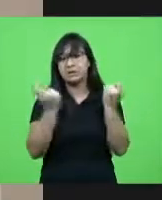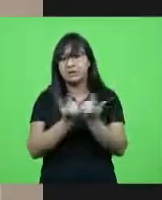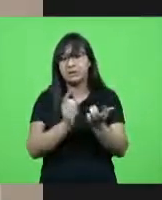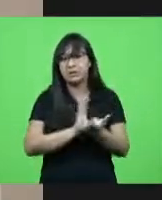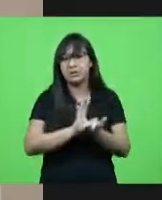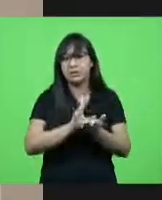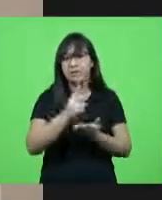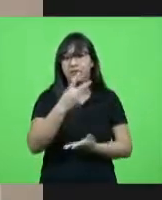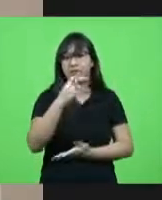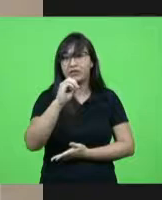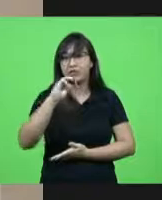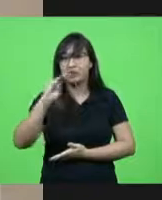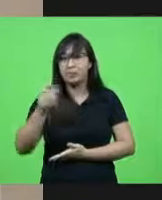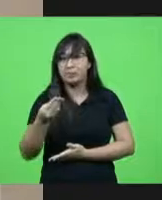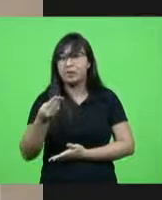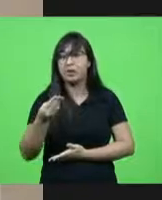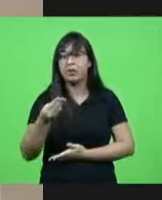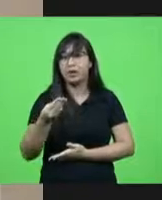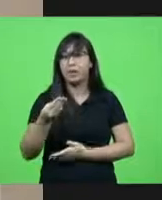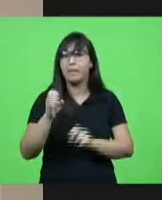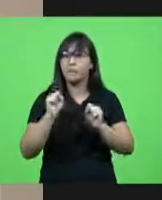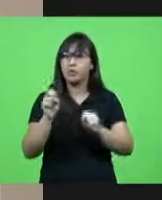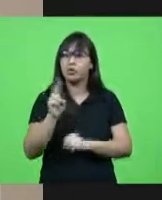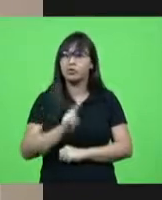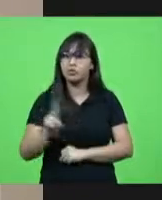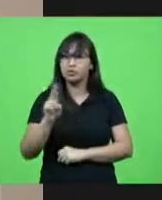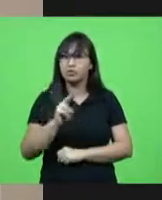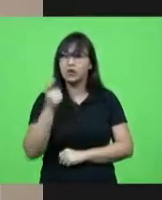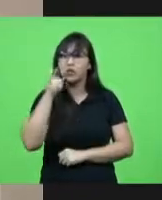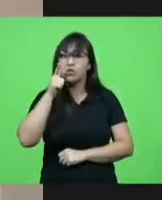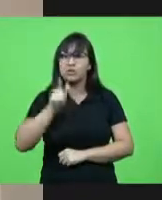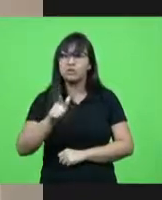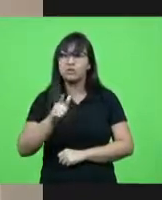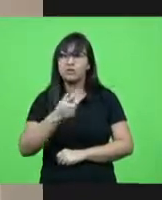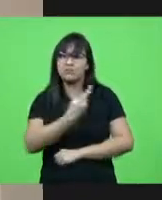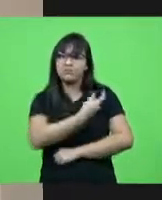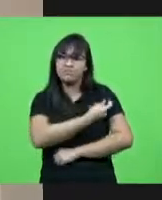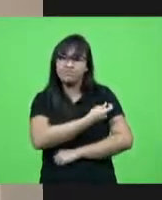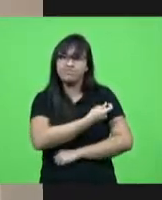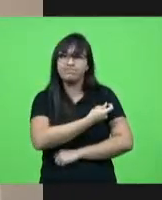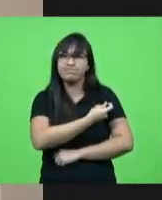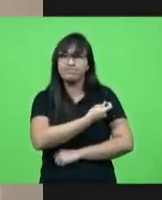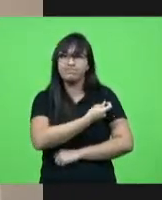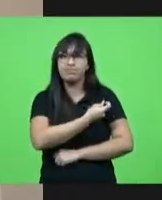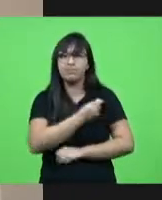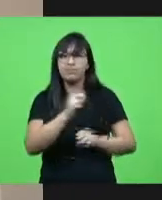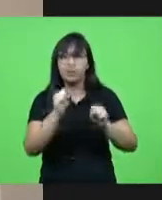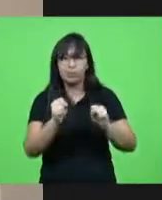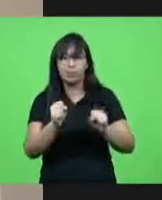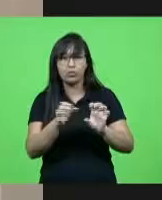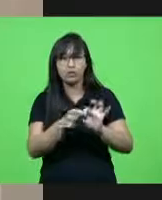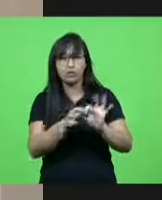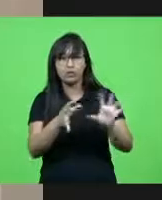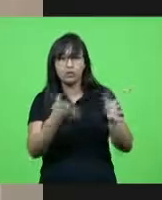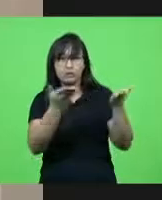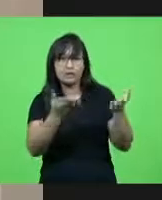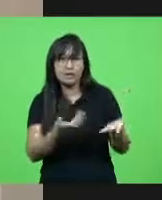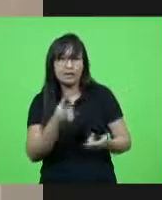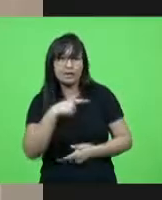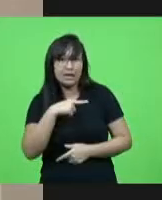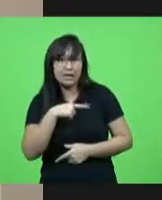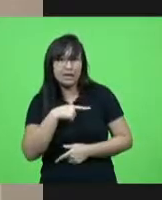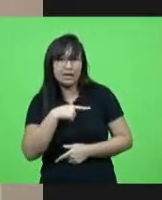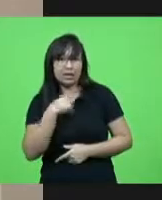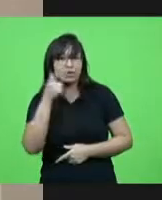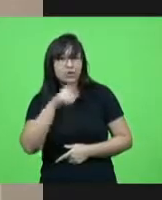do estado que esse dinheiro seja usado na aquisição de imunizantes quando eles estiverem disponíveis claro precisamos disso